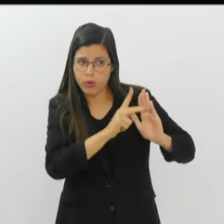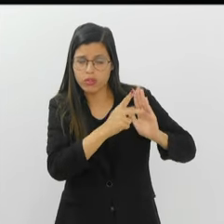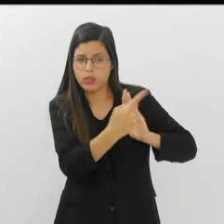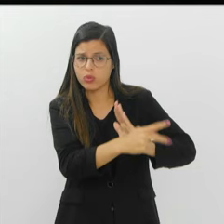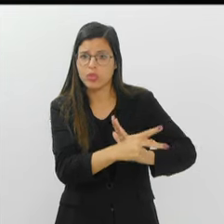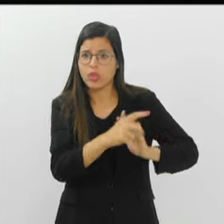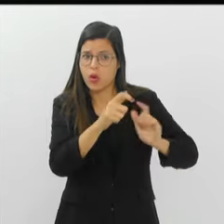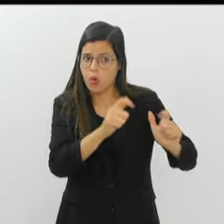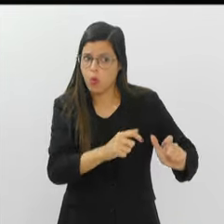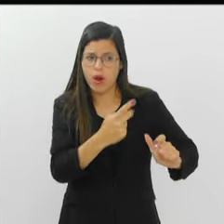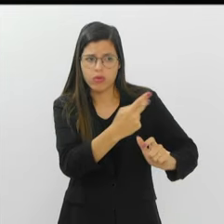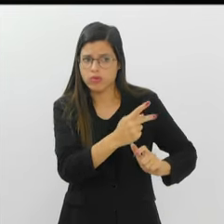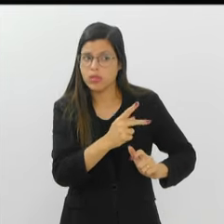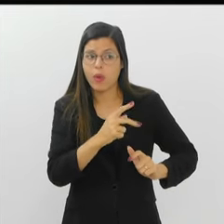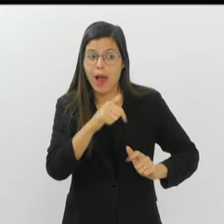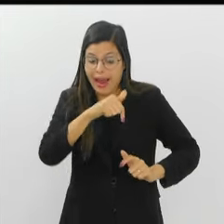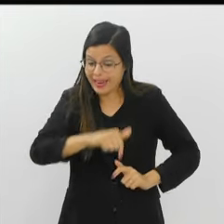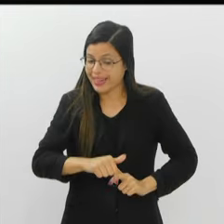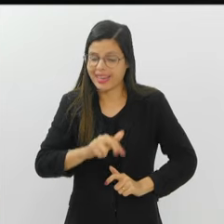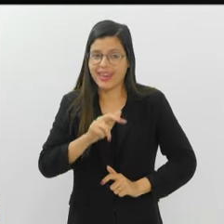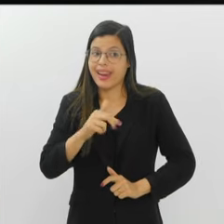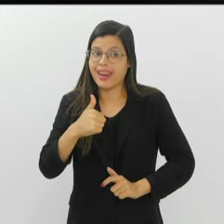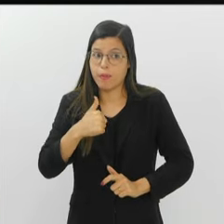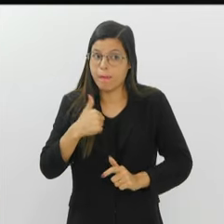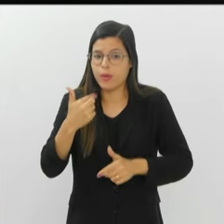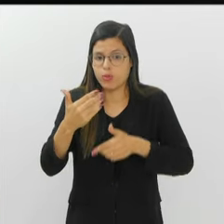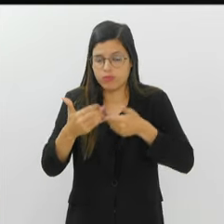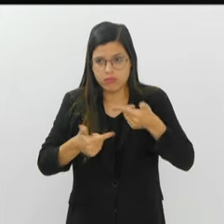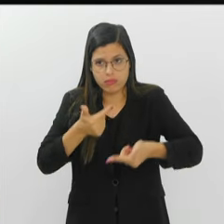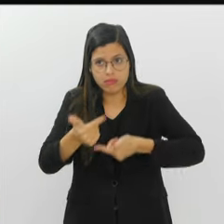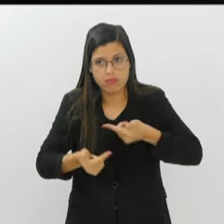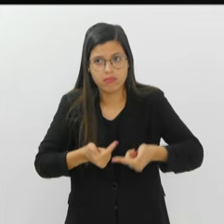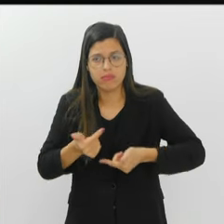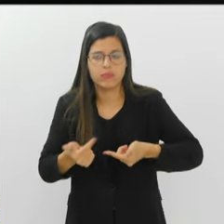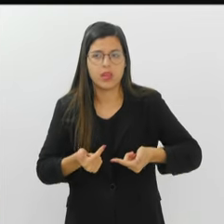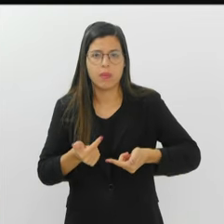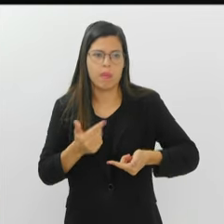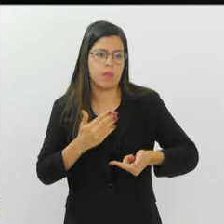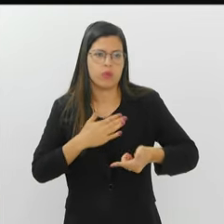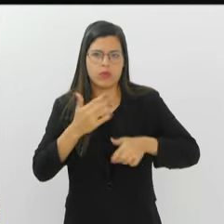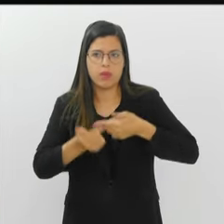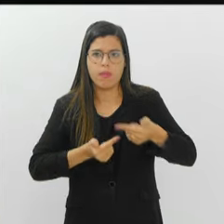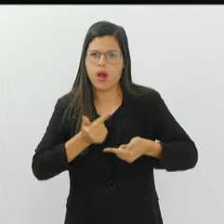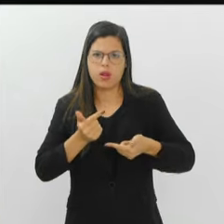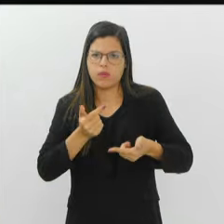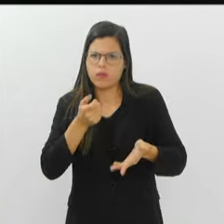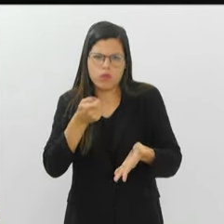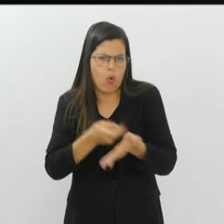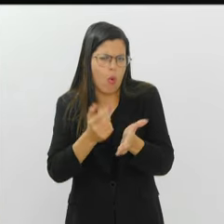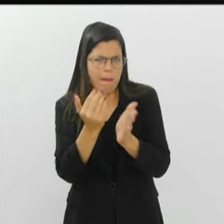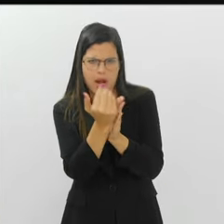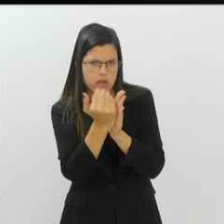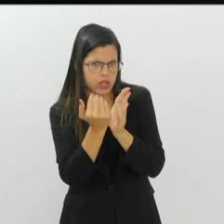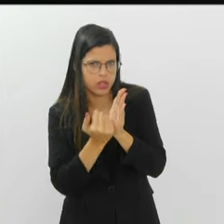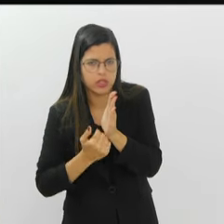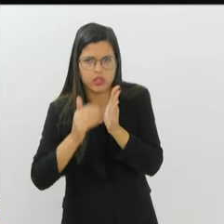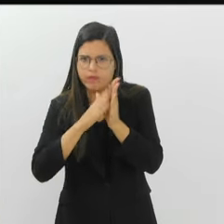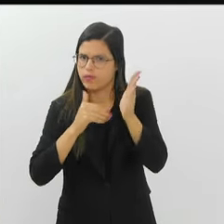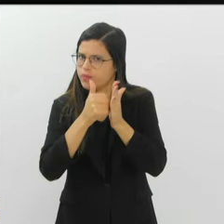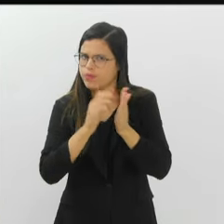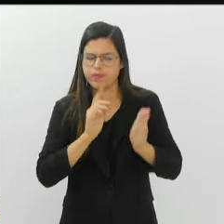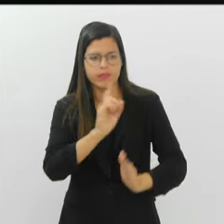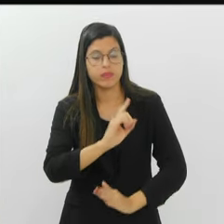quando o espaço é seu. Aqui você é uma extensão do meu trabalho. Portanto, essa lista de tinta eu não vou comprar.